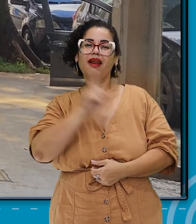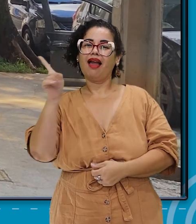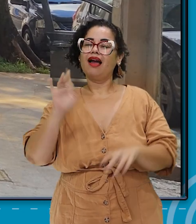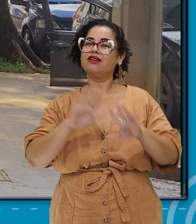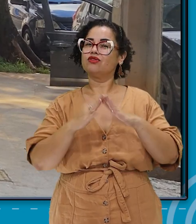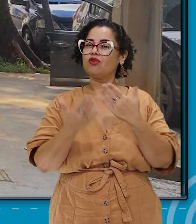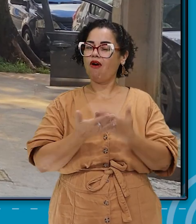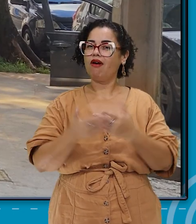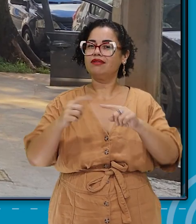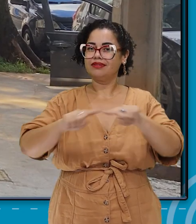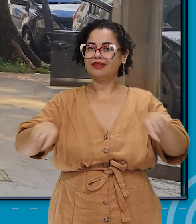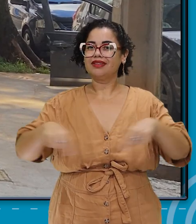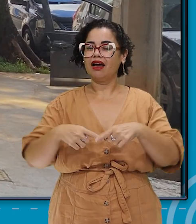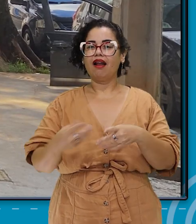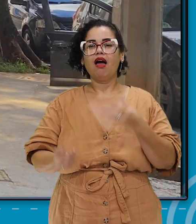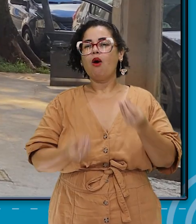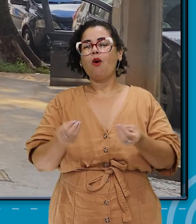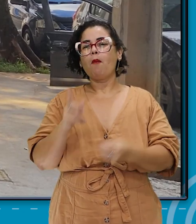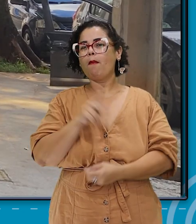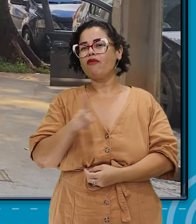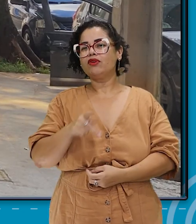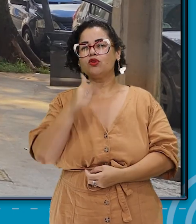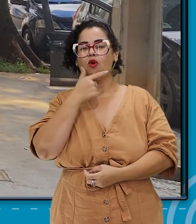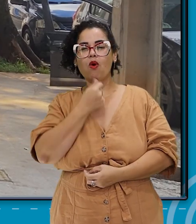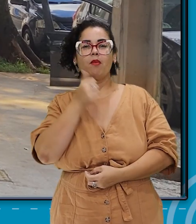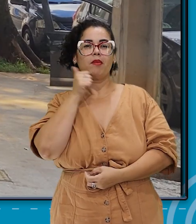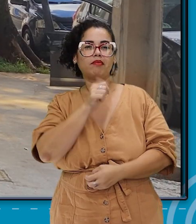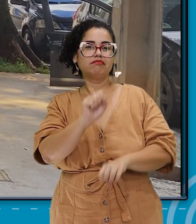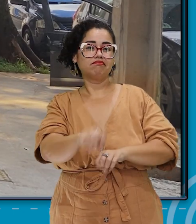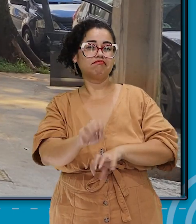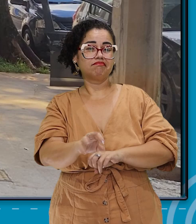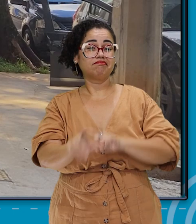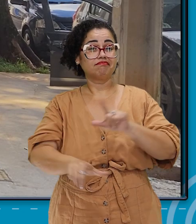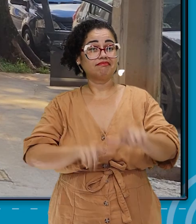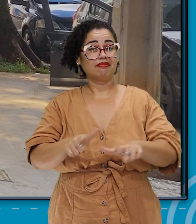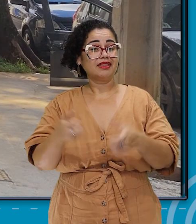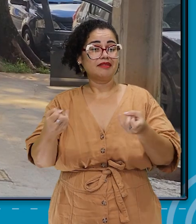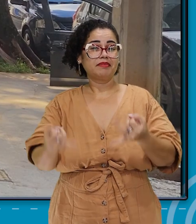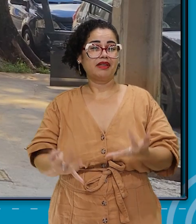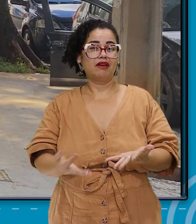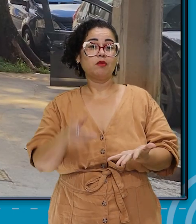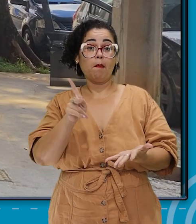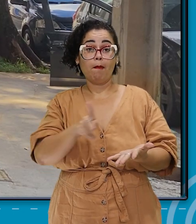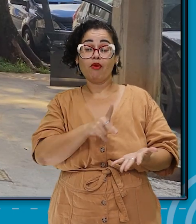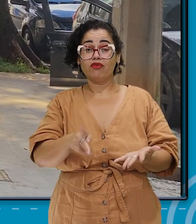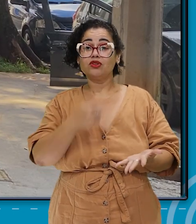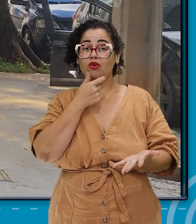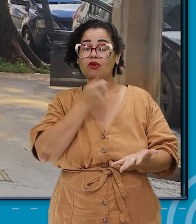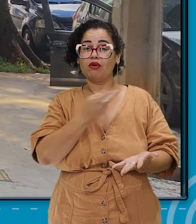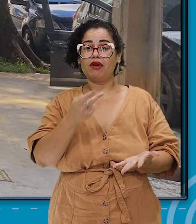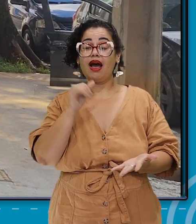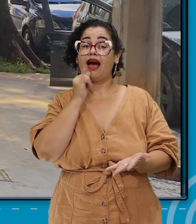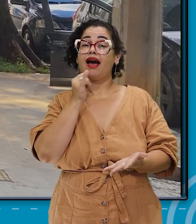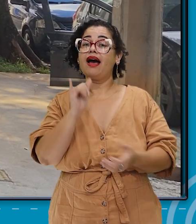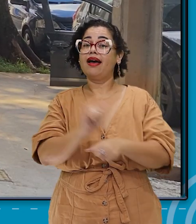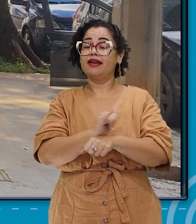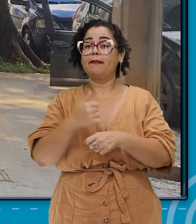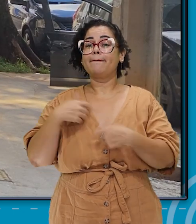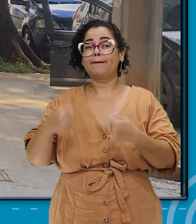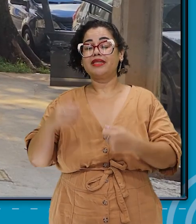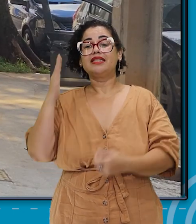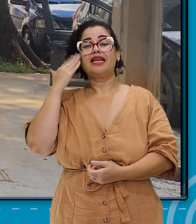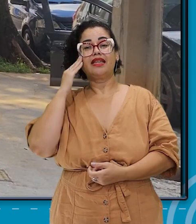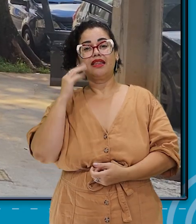na sala de aula, como o professor, a professora, pode trabalhar lá, mas não só o professor e a professora, a gente precisa